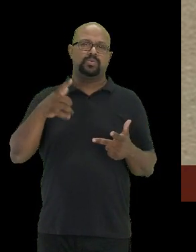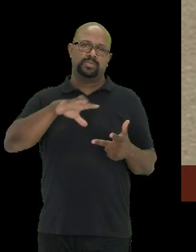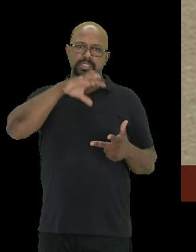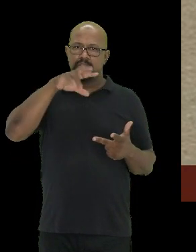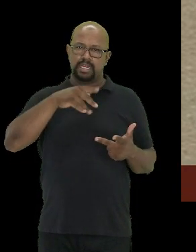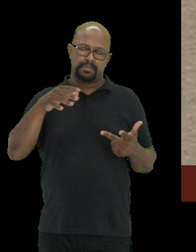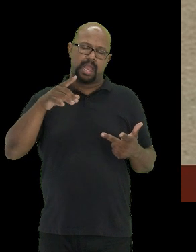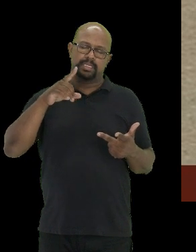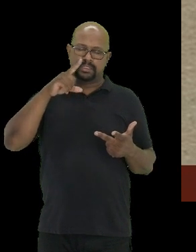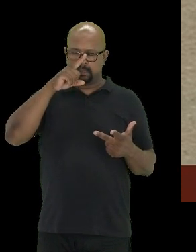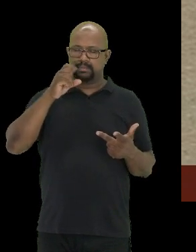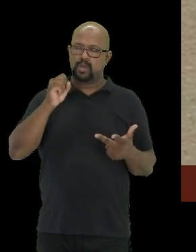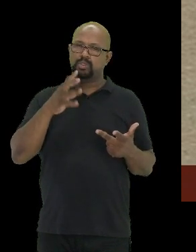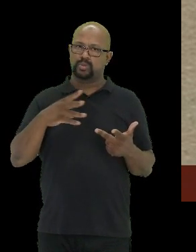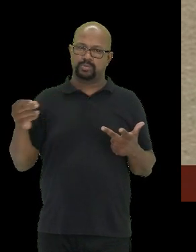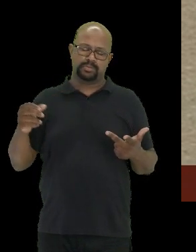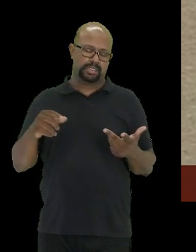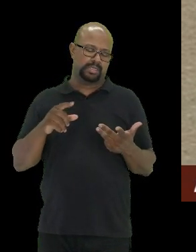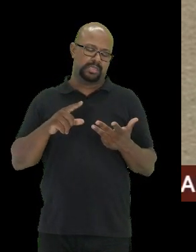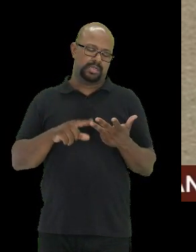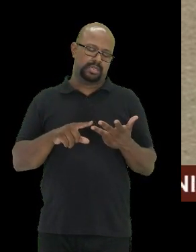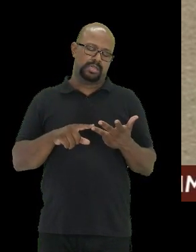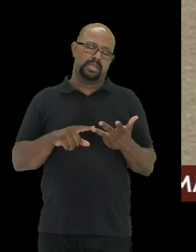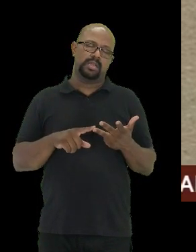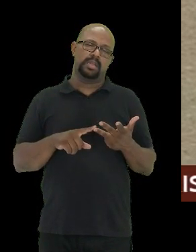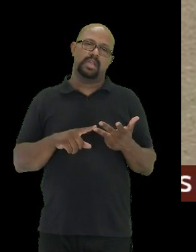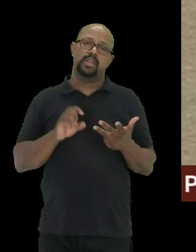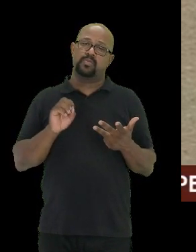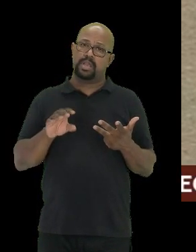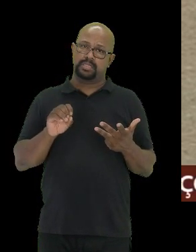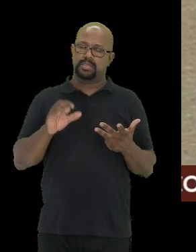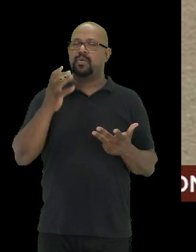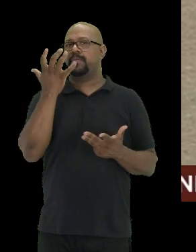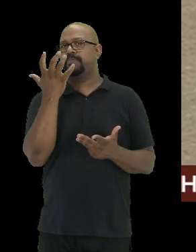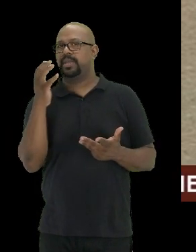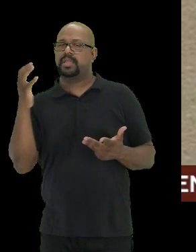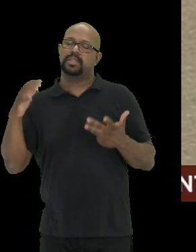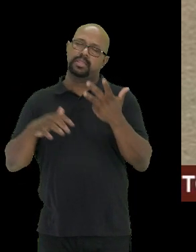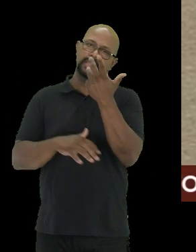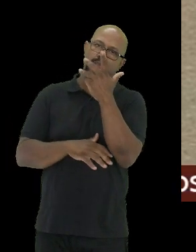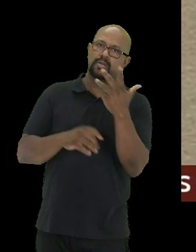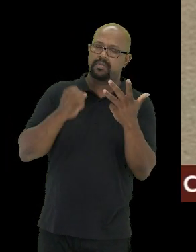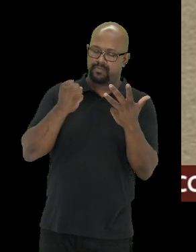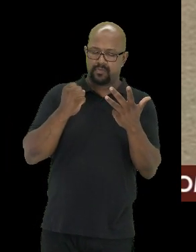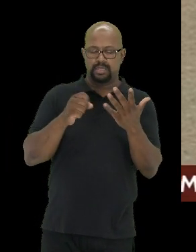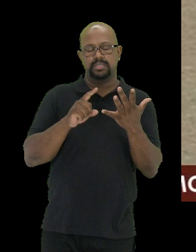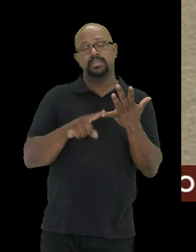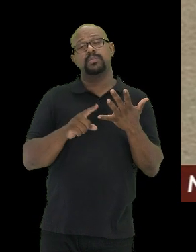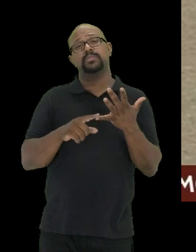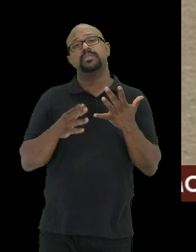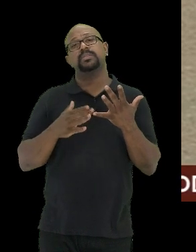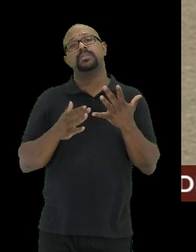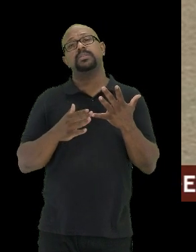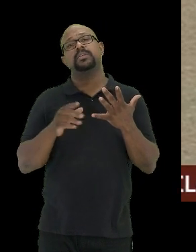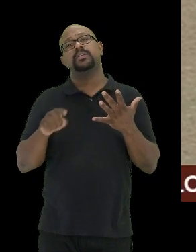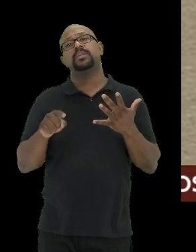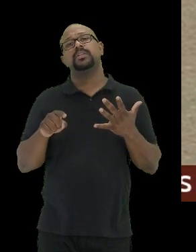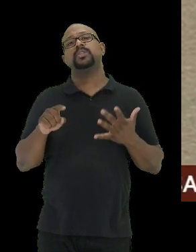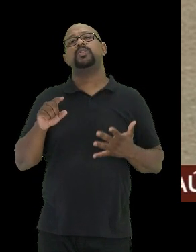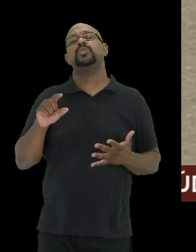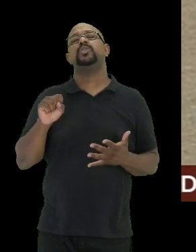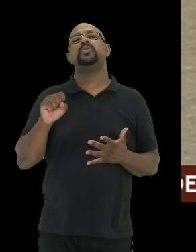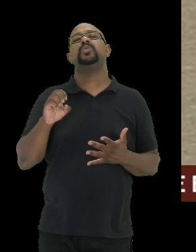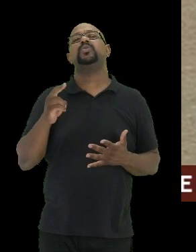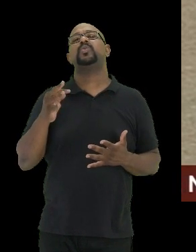ameaçadas, nós temos a parte de educação ambiental, que é forte, e nós temos também a parte de estrutura.